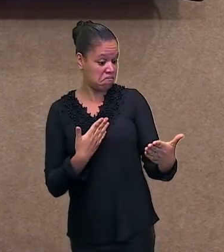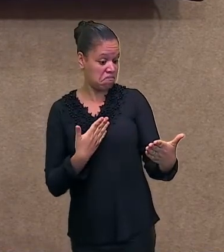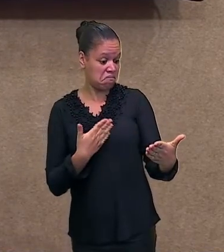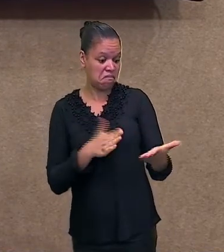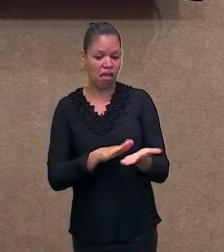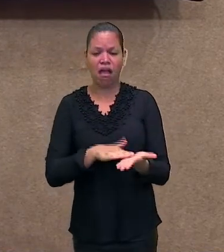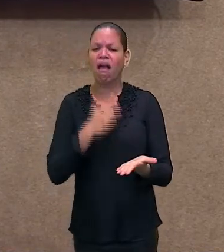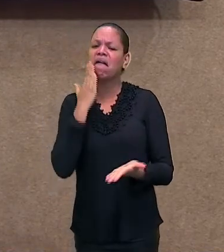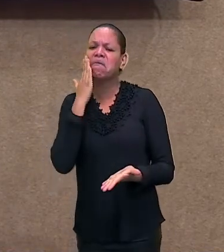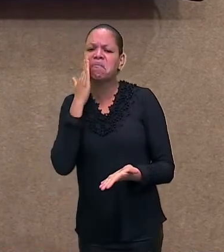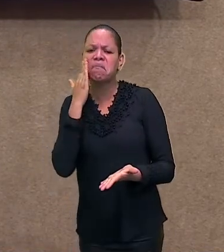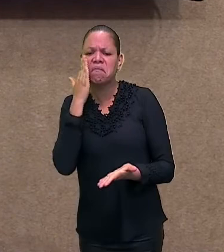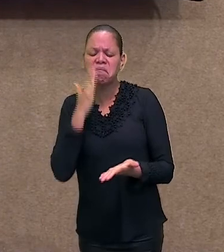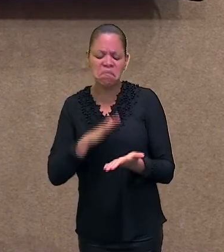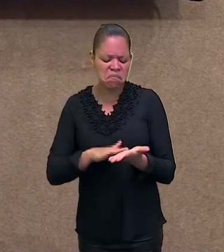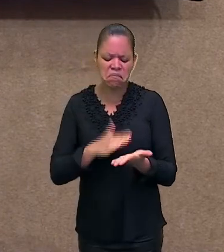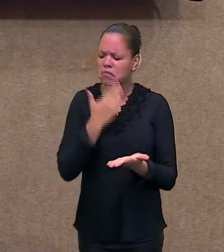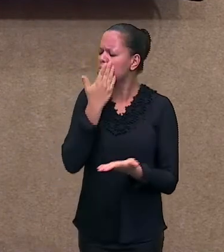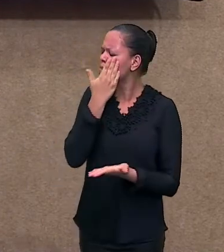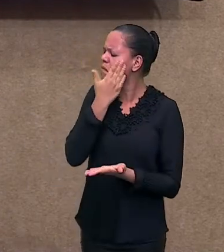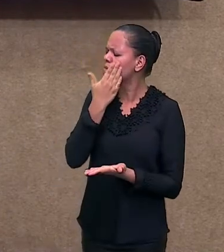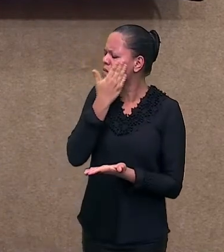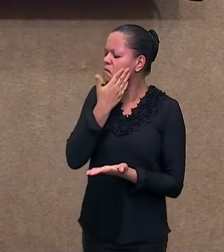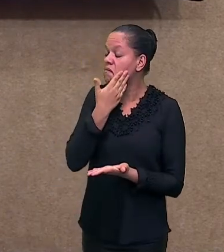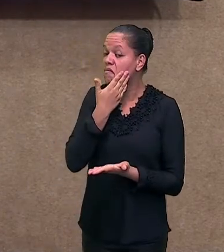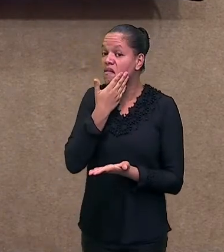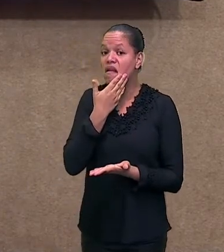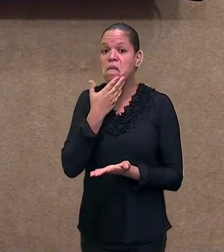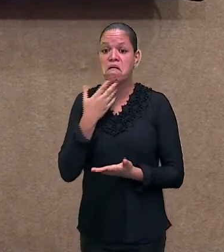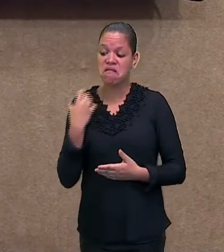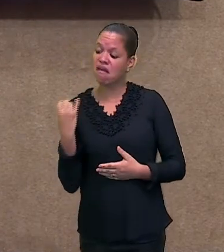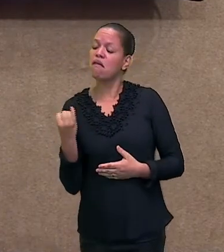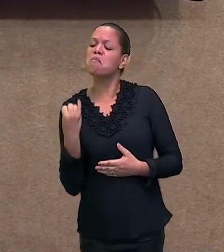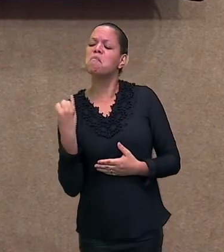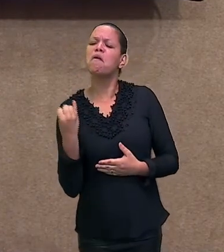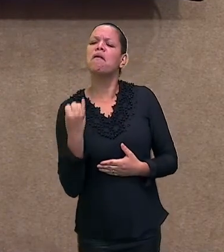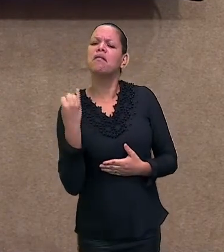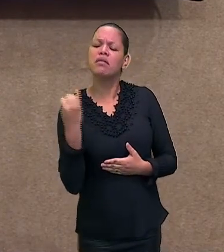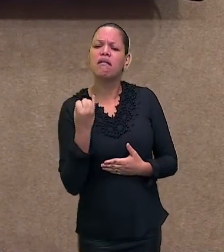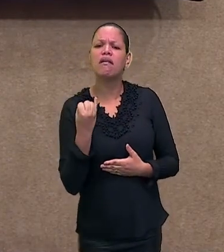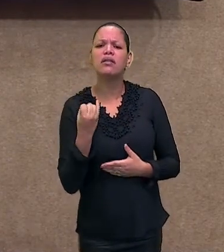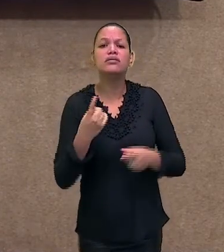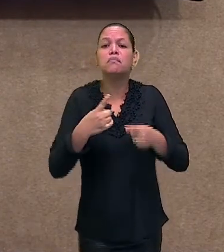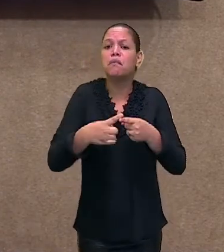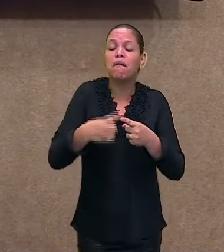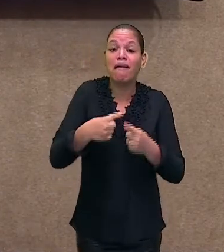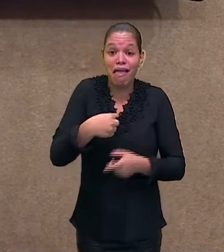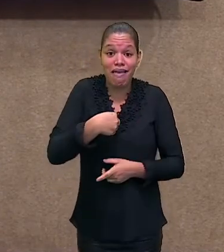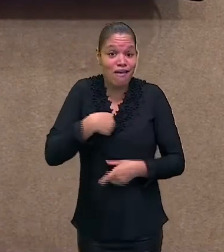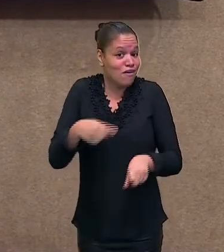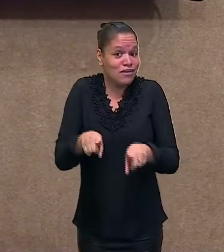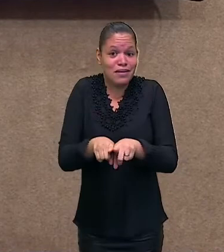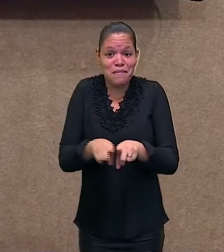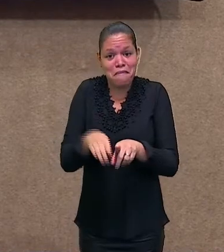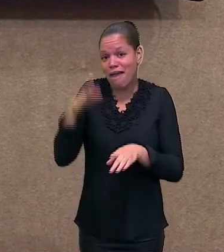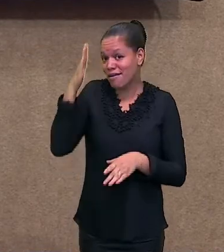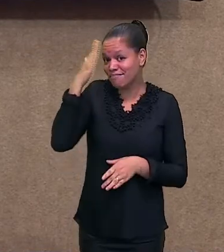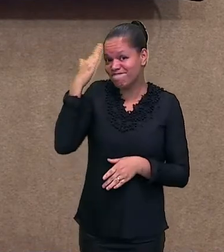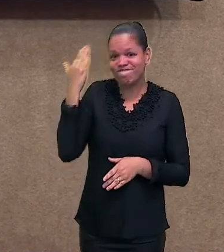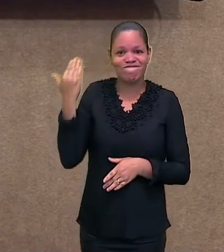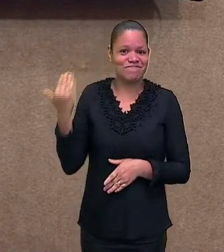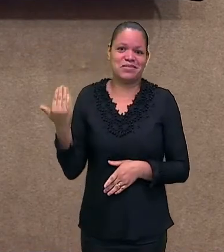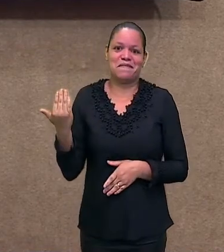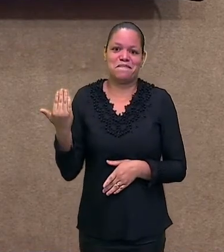nunca imaginaria que a maquiagem seria uma herança dos indígenas para a gente. Conseguiram entender